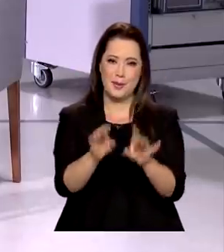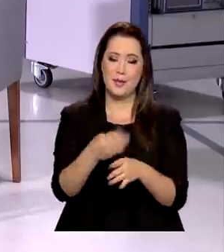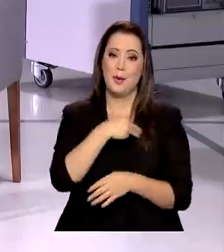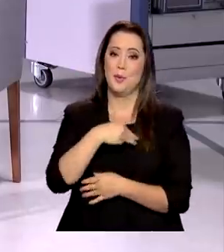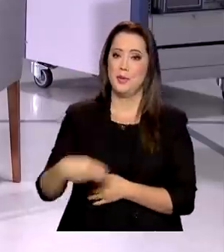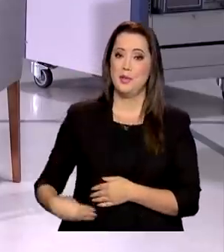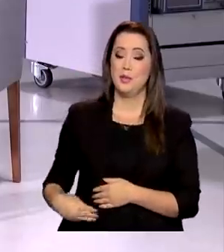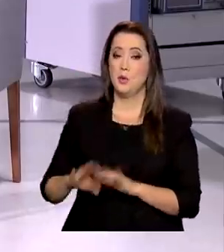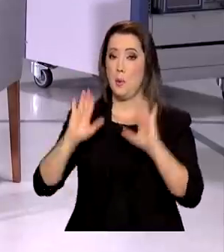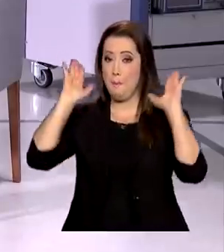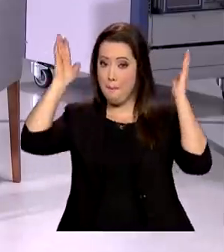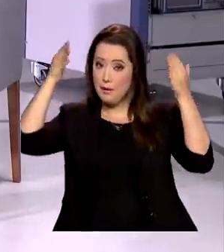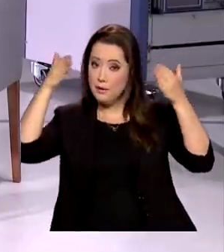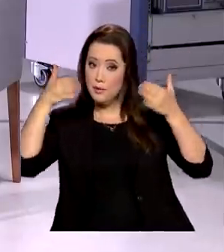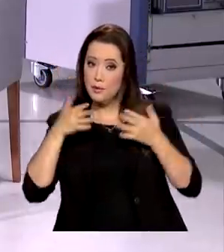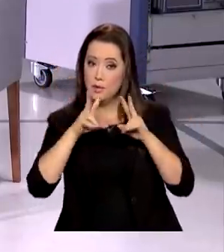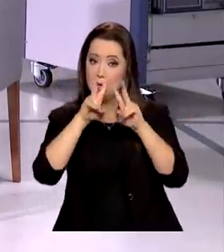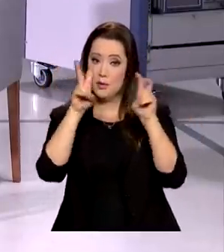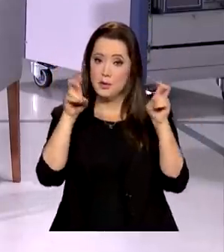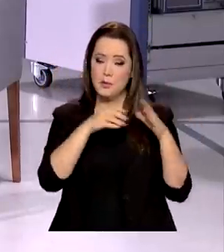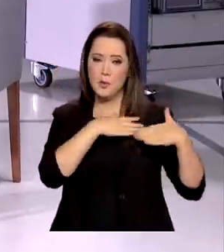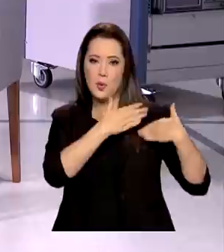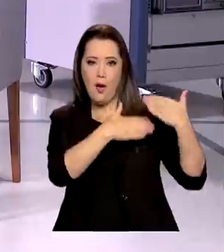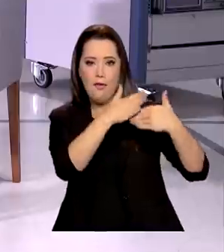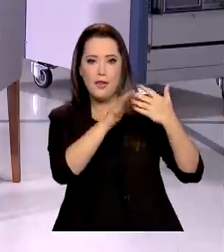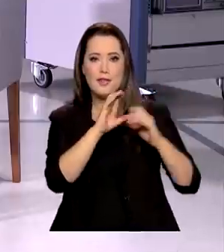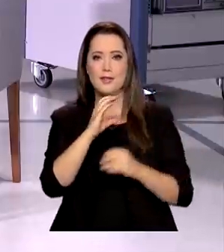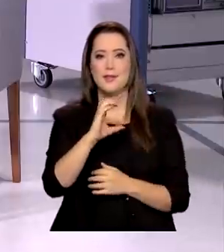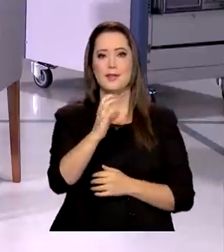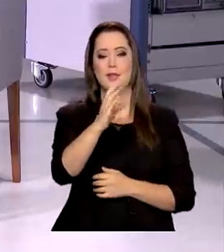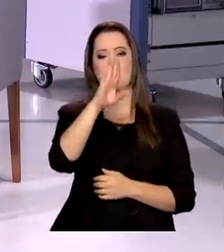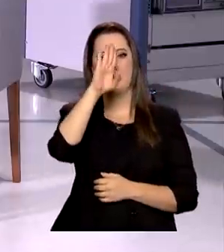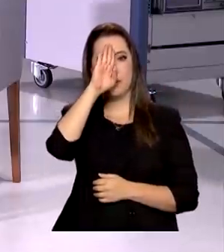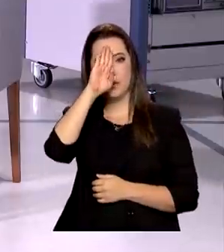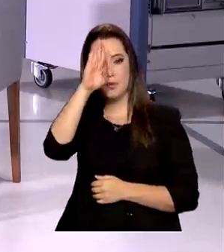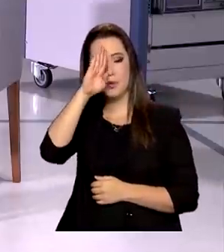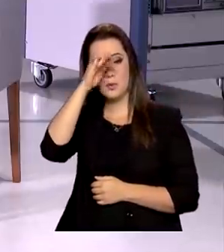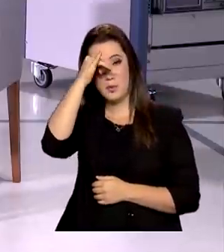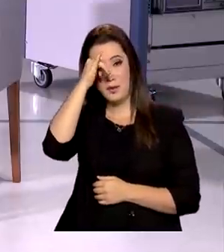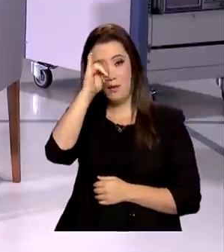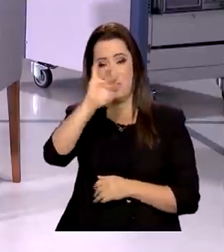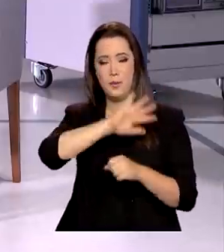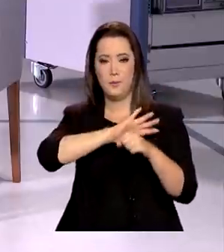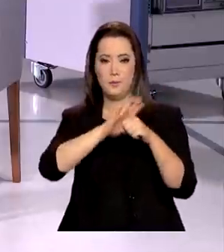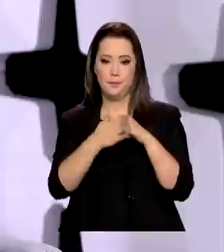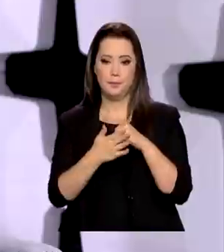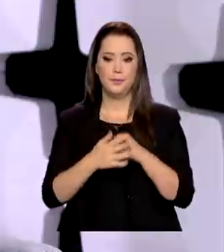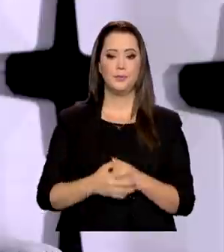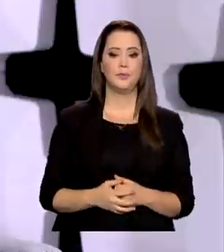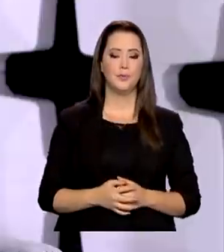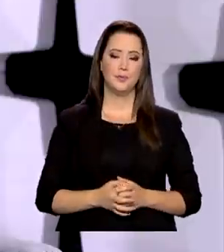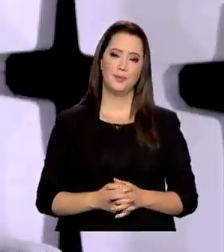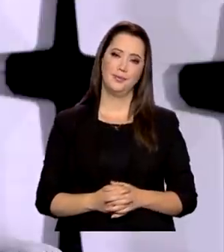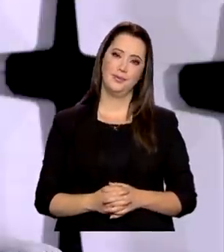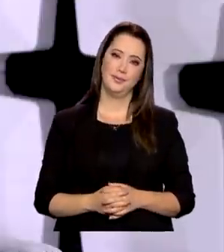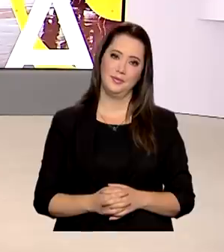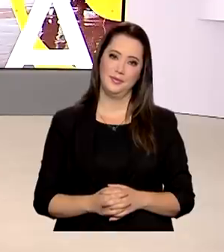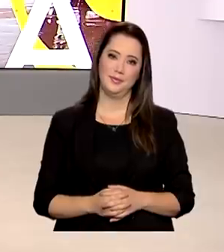ministros, Marcos Pontes fala sobre os avanços na ciência, principalmente no combate à Covid-19.